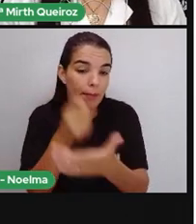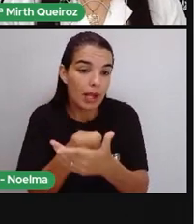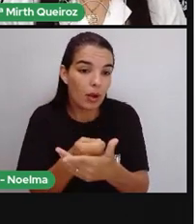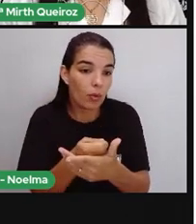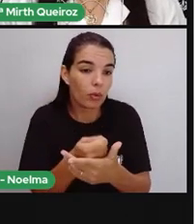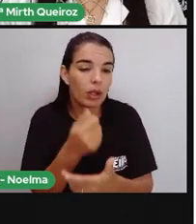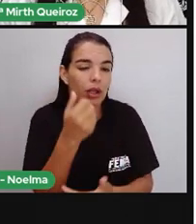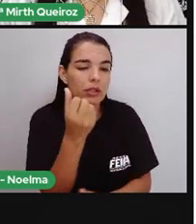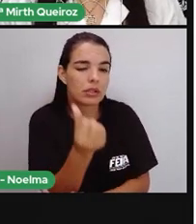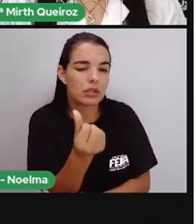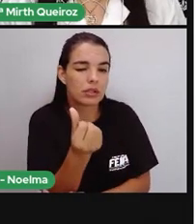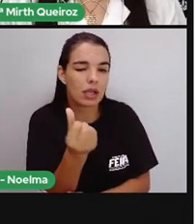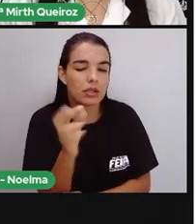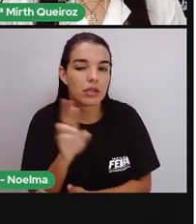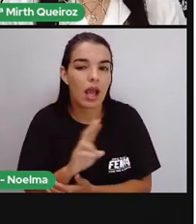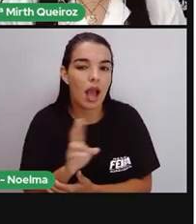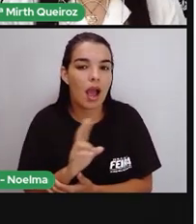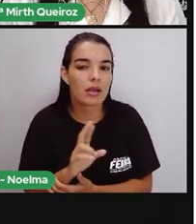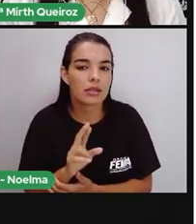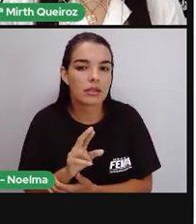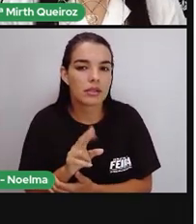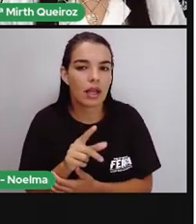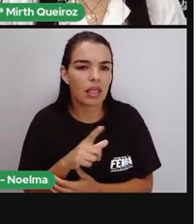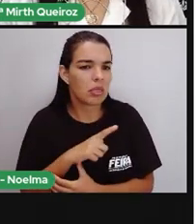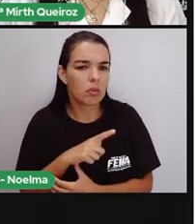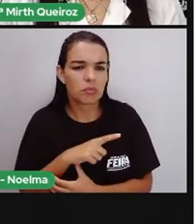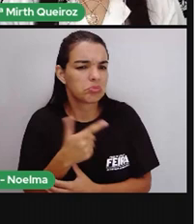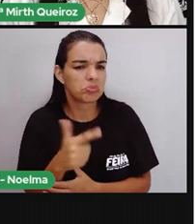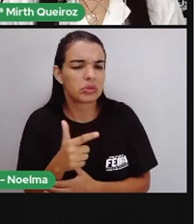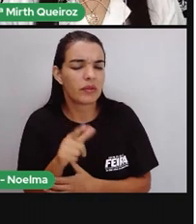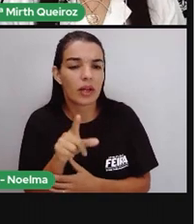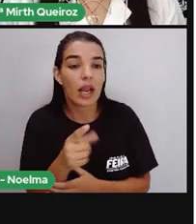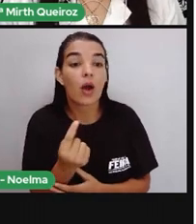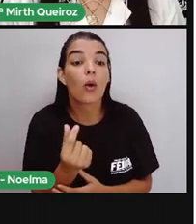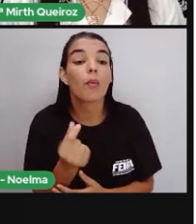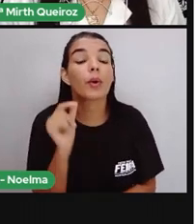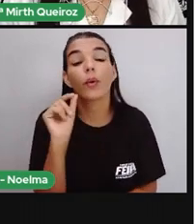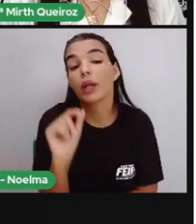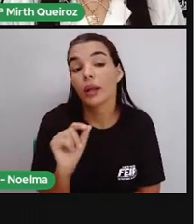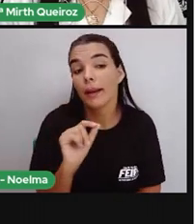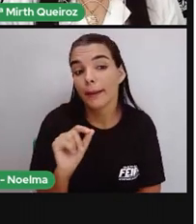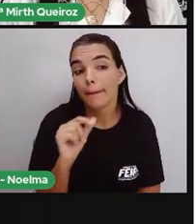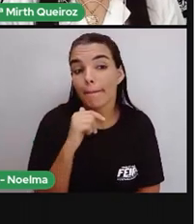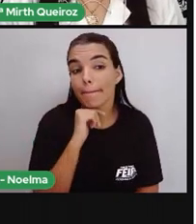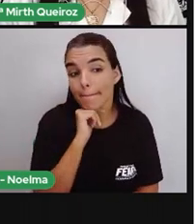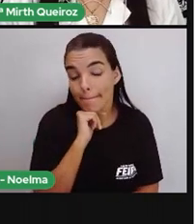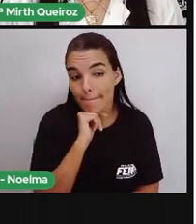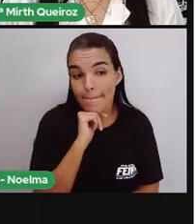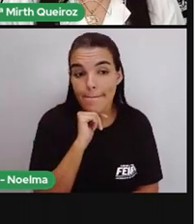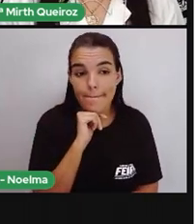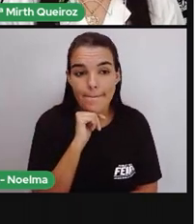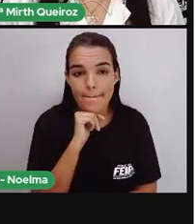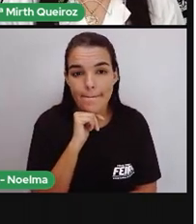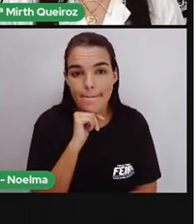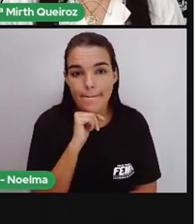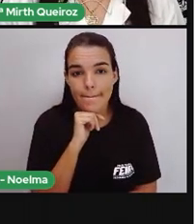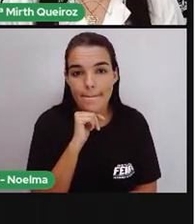6 reais. E não teve troco nenhum. Que produto que ela comprou? Quais foram os produtos que ela comprou?